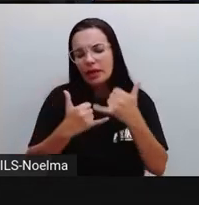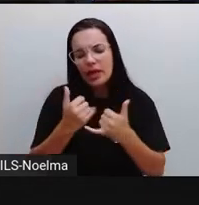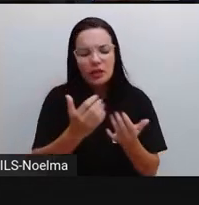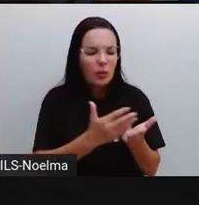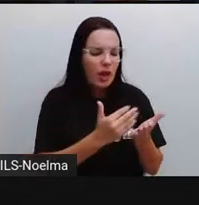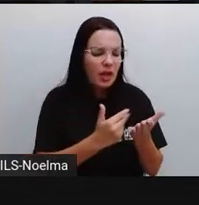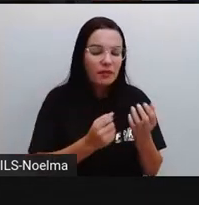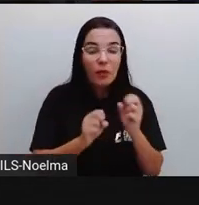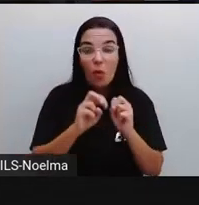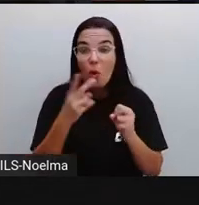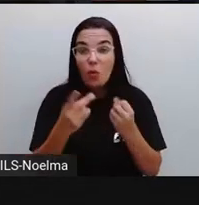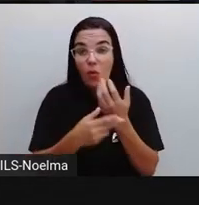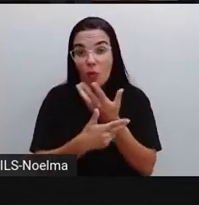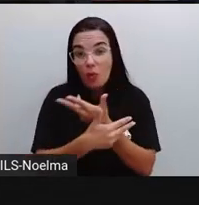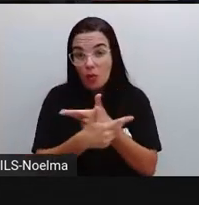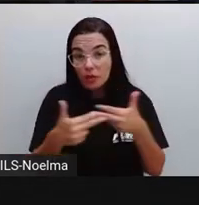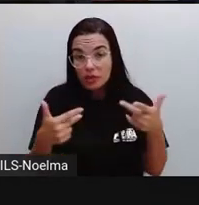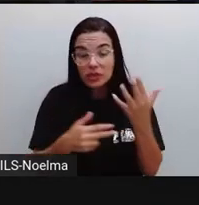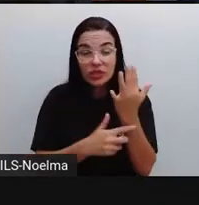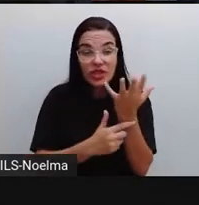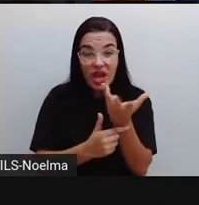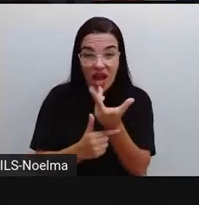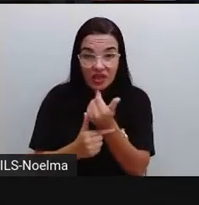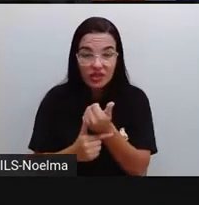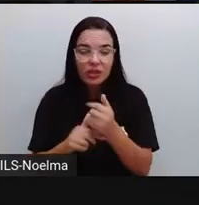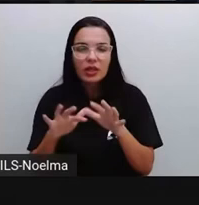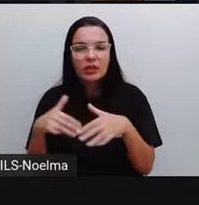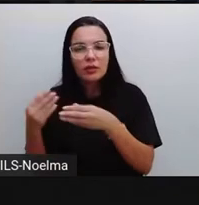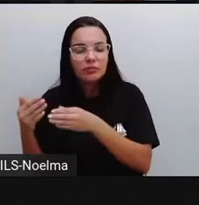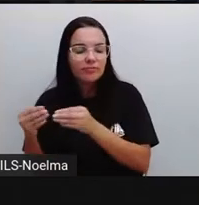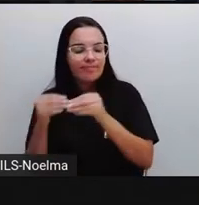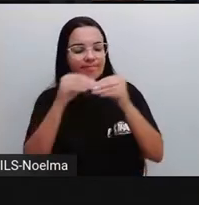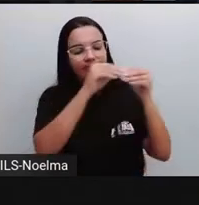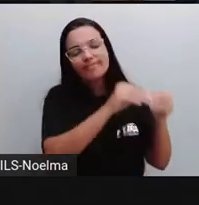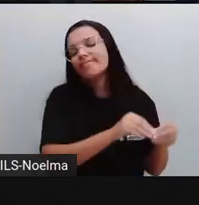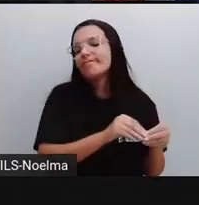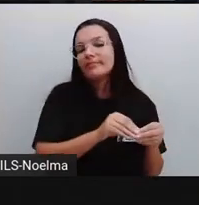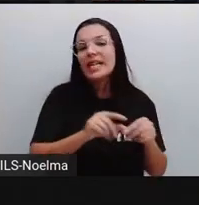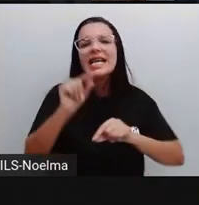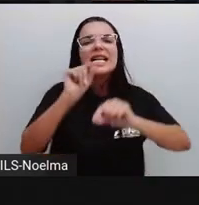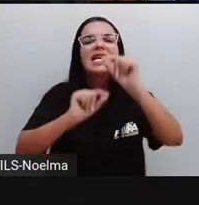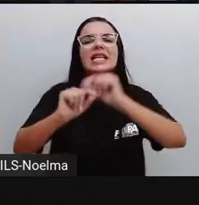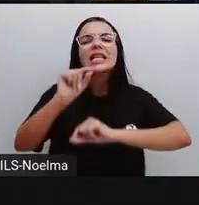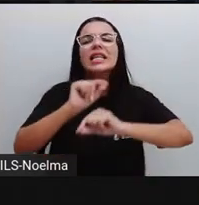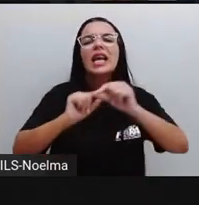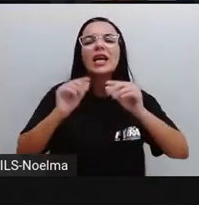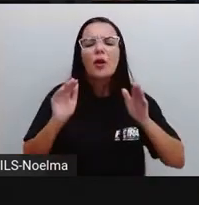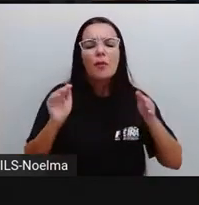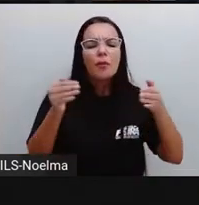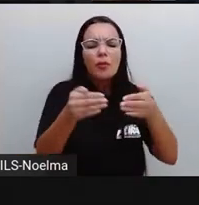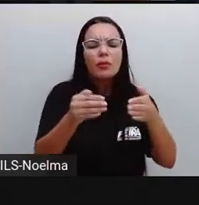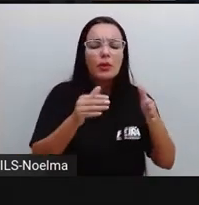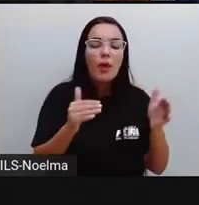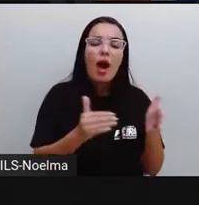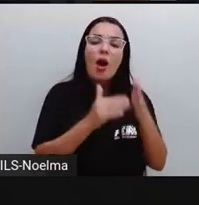material de arte, tá? Qual é o público-alvo deste texto? Então, será que esse texto é